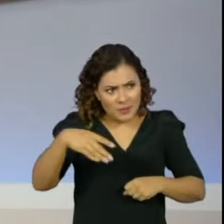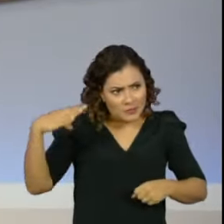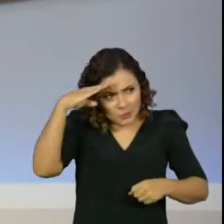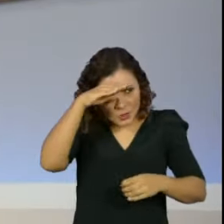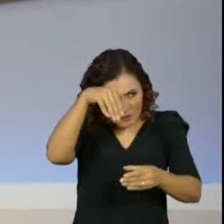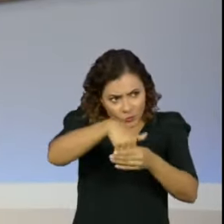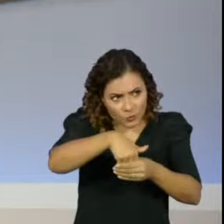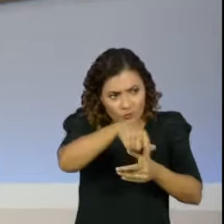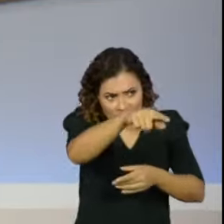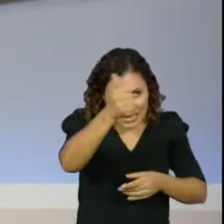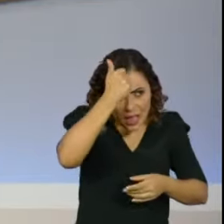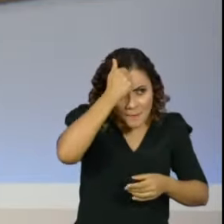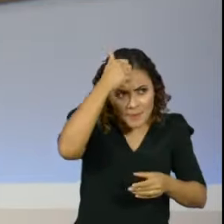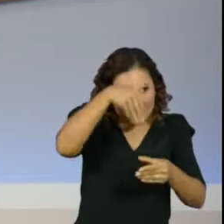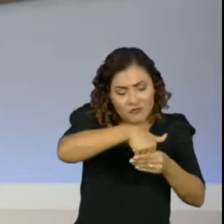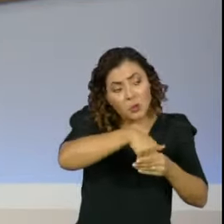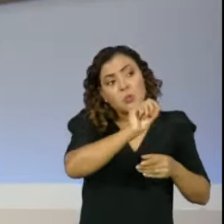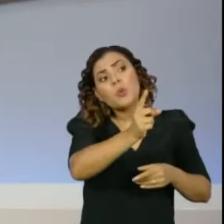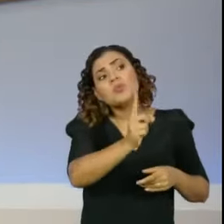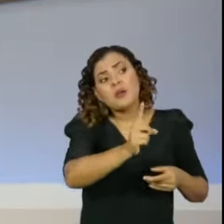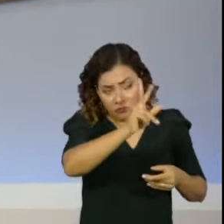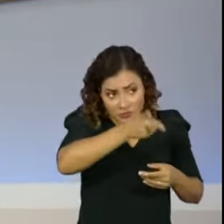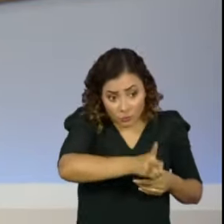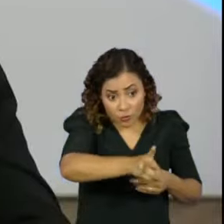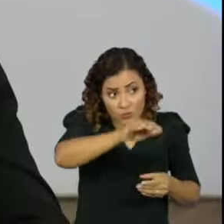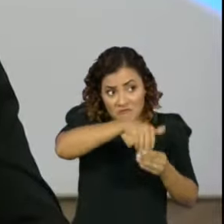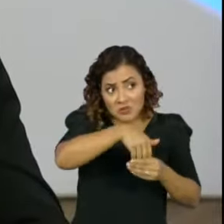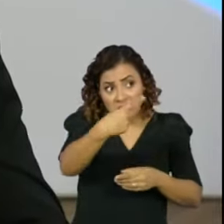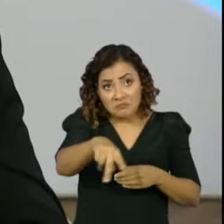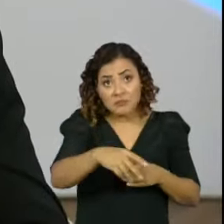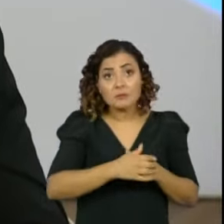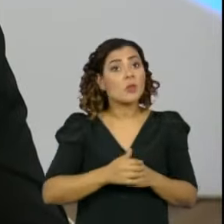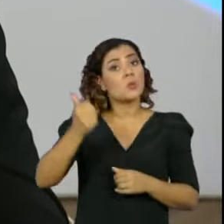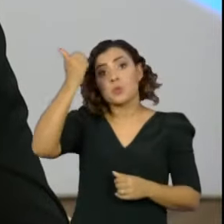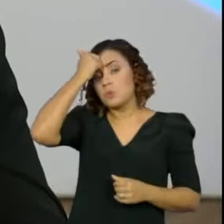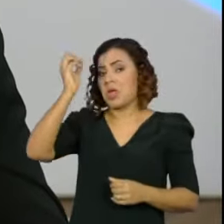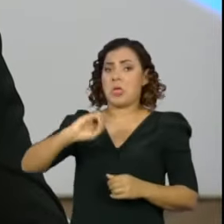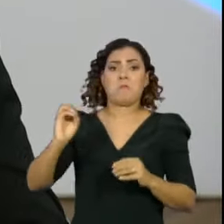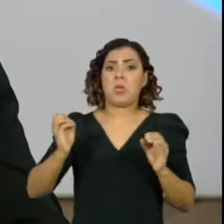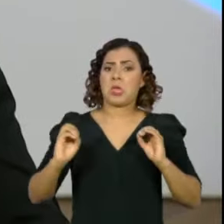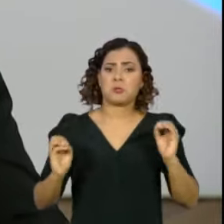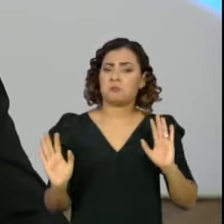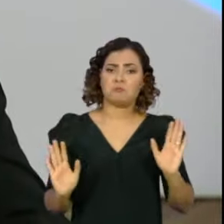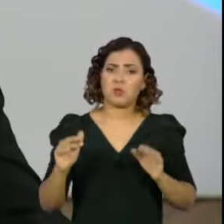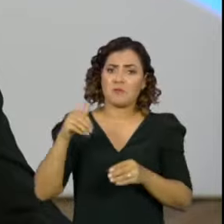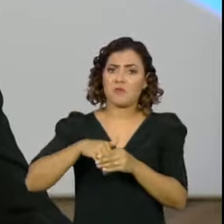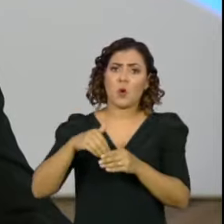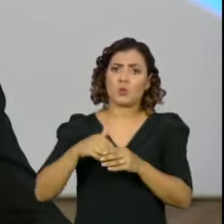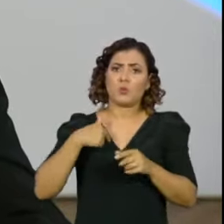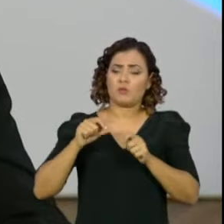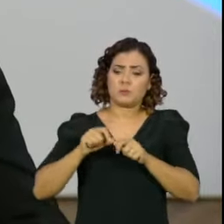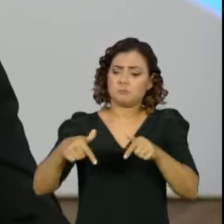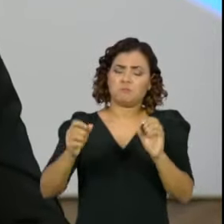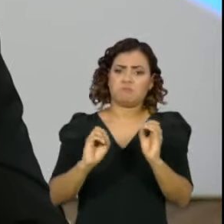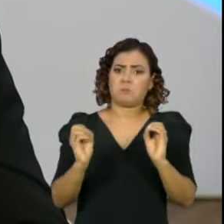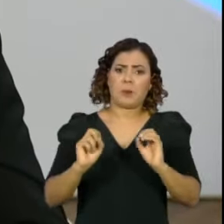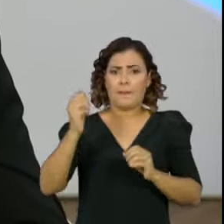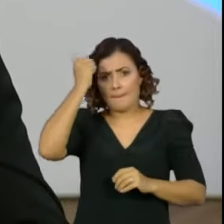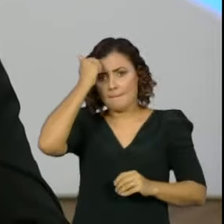O senhor se arrepende desse voto ou não? O senhor repetiria esse voto? Não, não me arrependo dos votos que fiz.